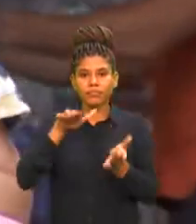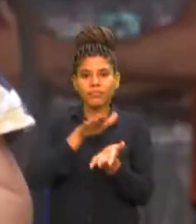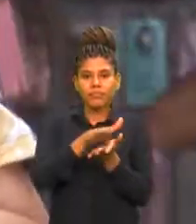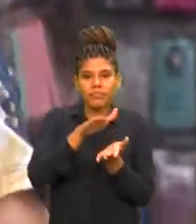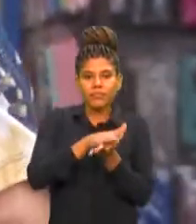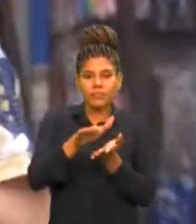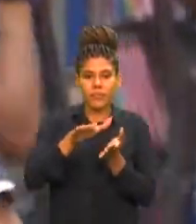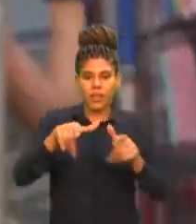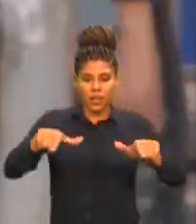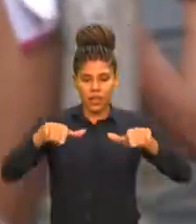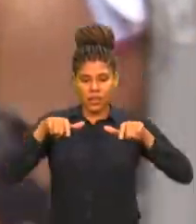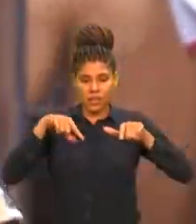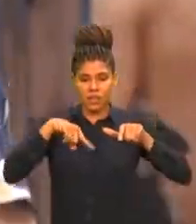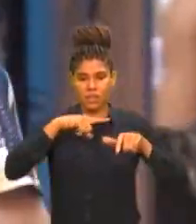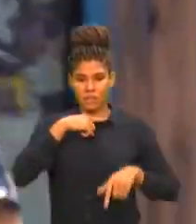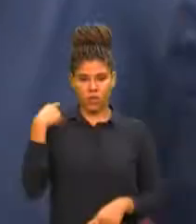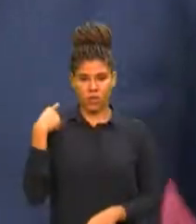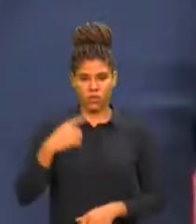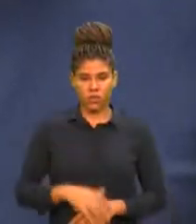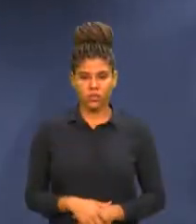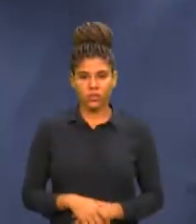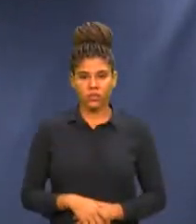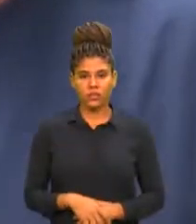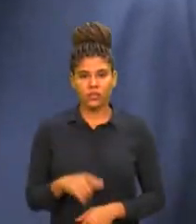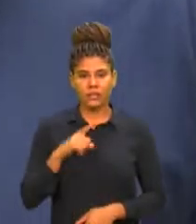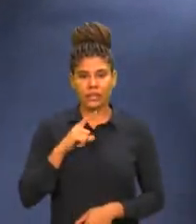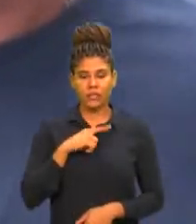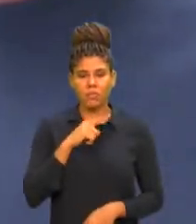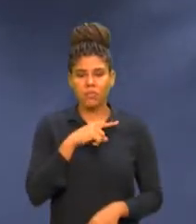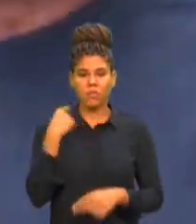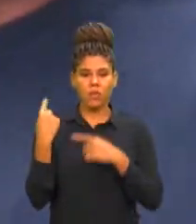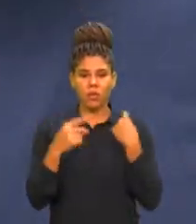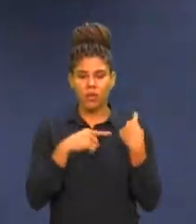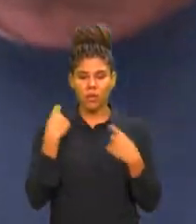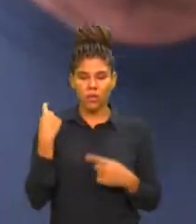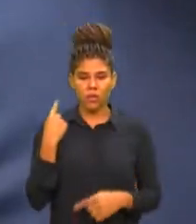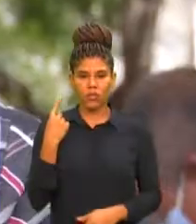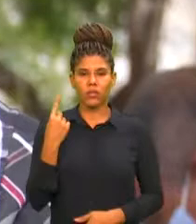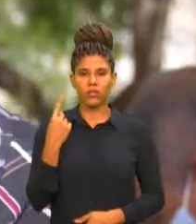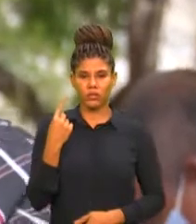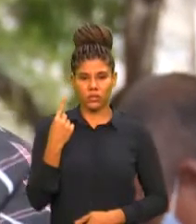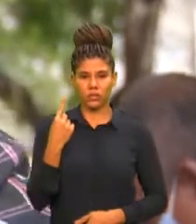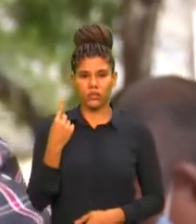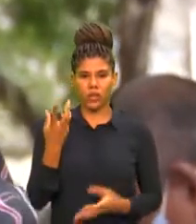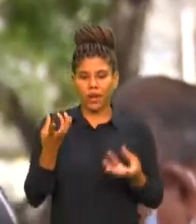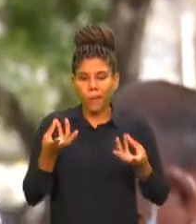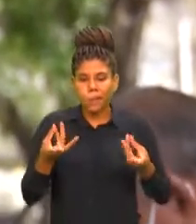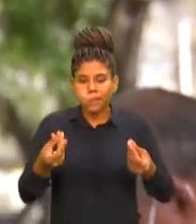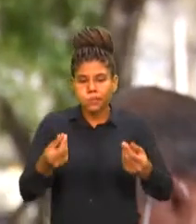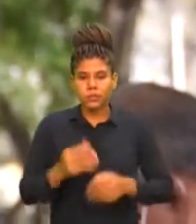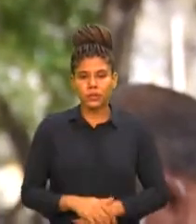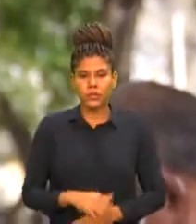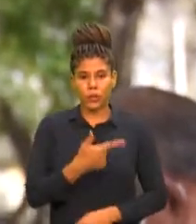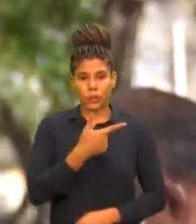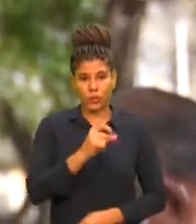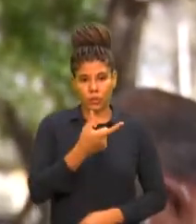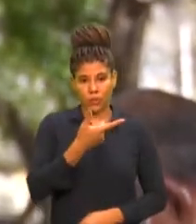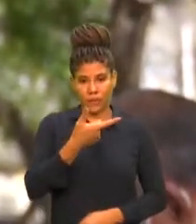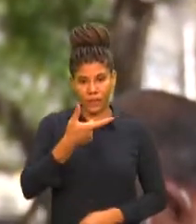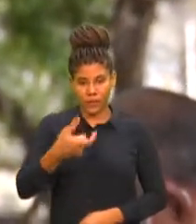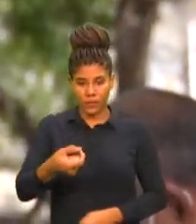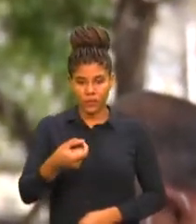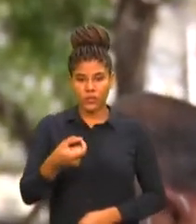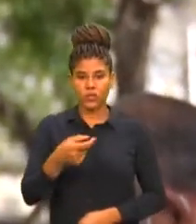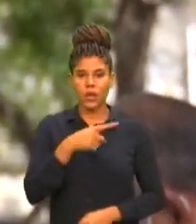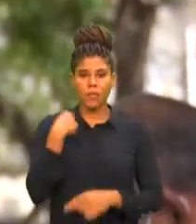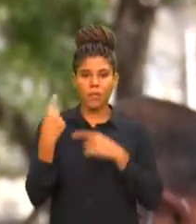ocorreu na participação de mortes de idosos com 80 anos ou mais. Em 2020, esses óbitos